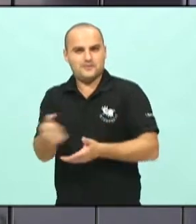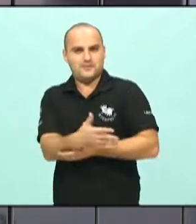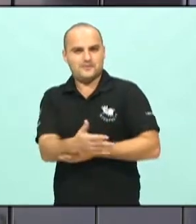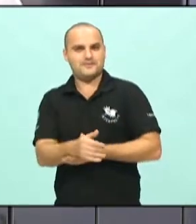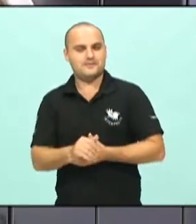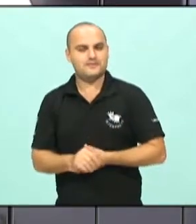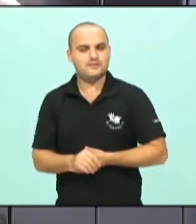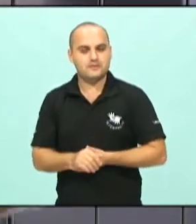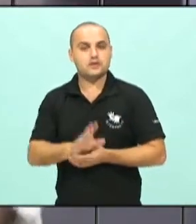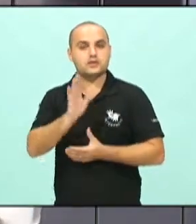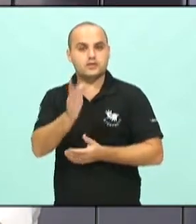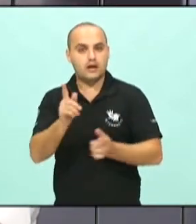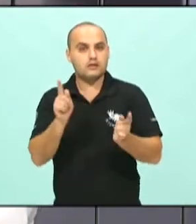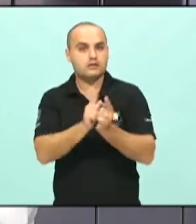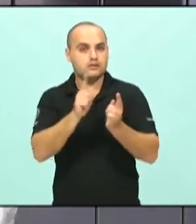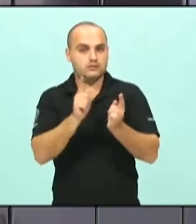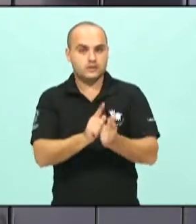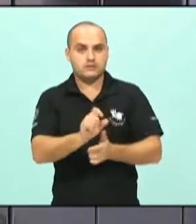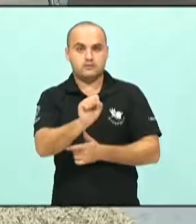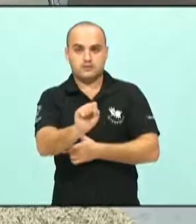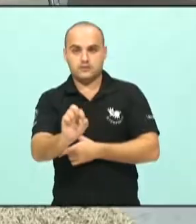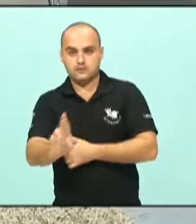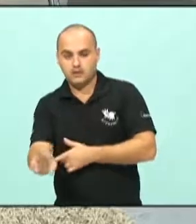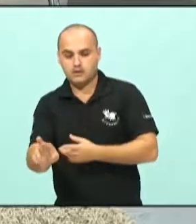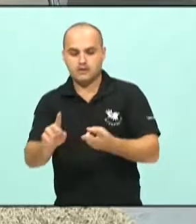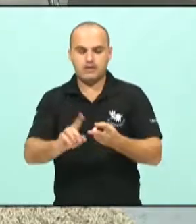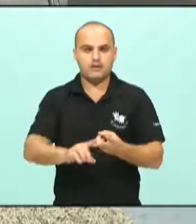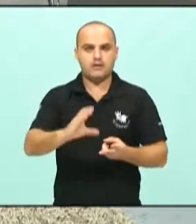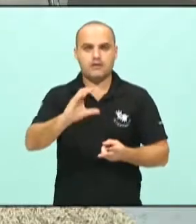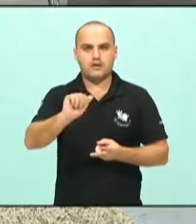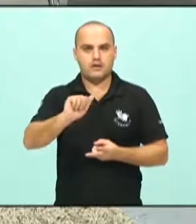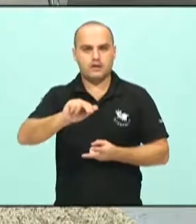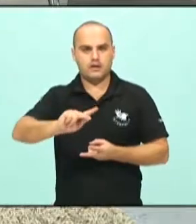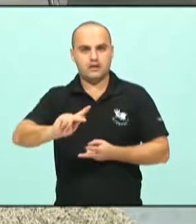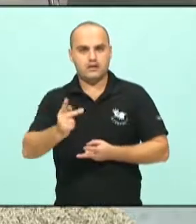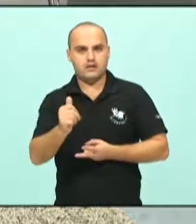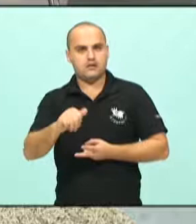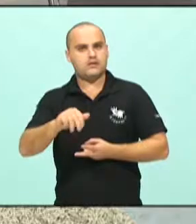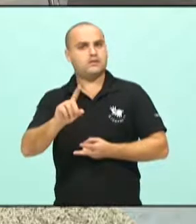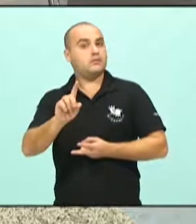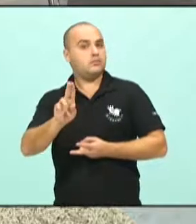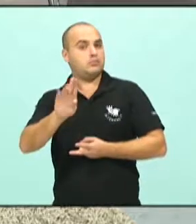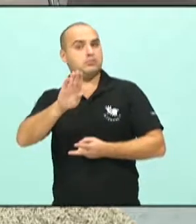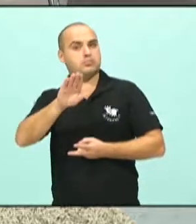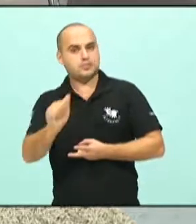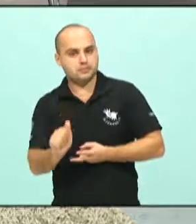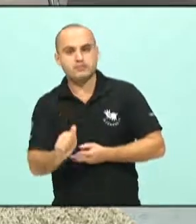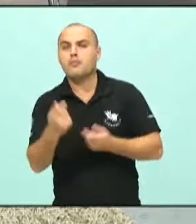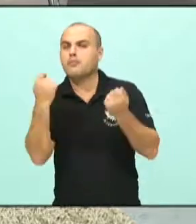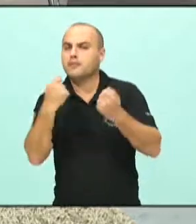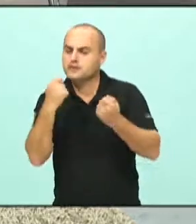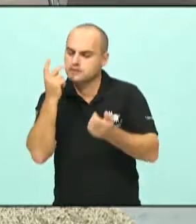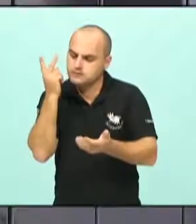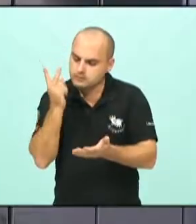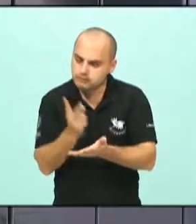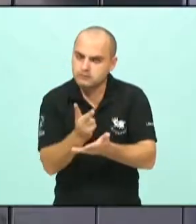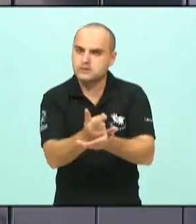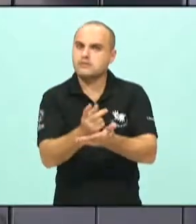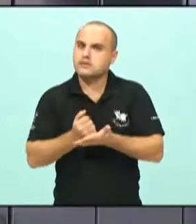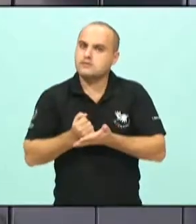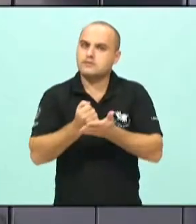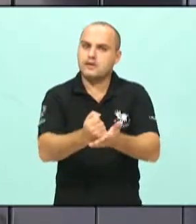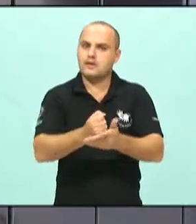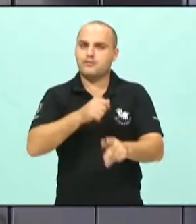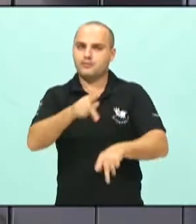gente já conseguiu fazer o atendimento no Santa Regina, na Canhanduba. Então, a gente precisa estar indo atrás da população e fazendo também algumas reuniões que a gente